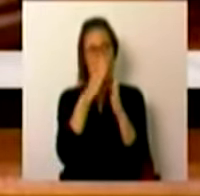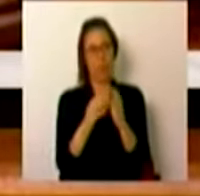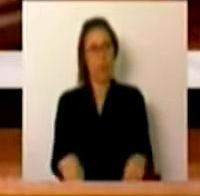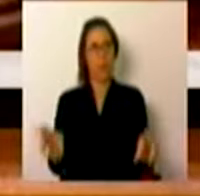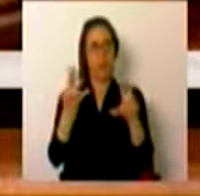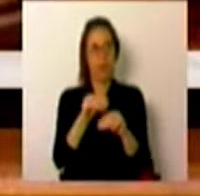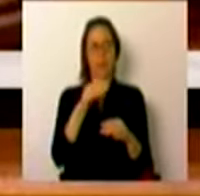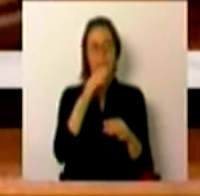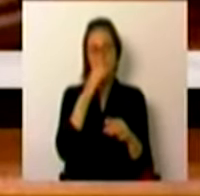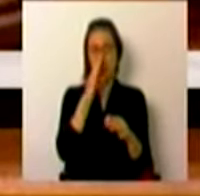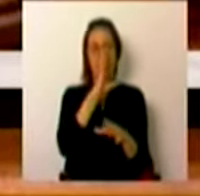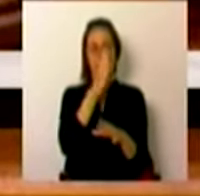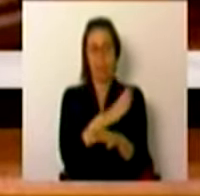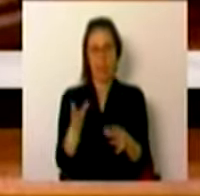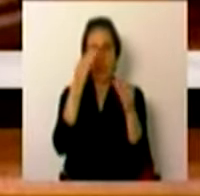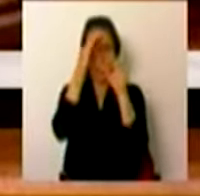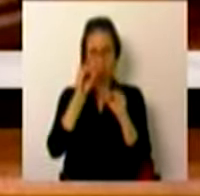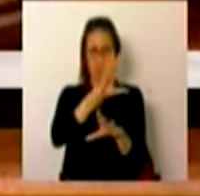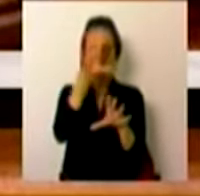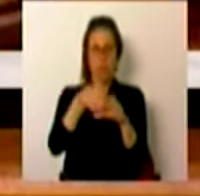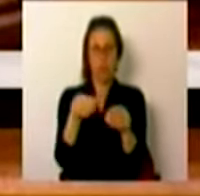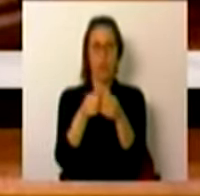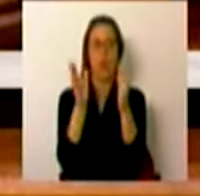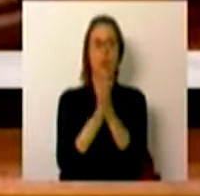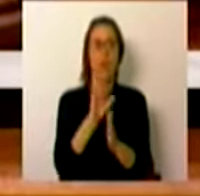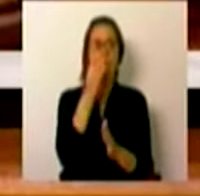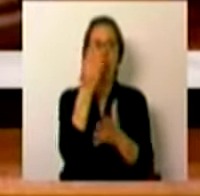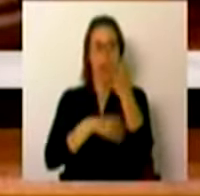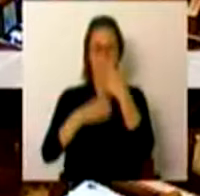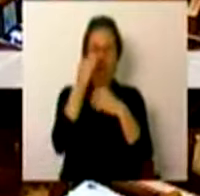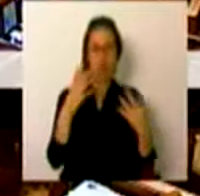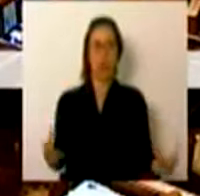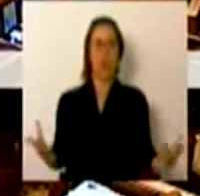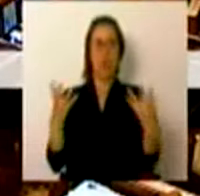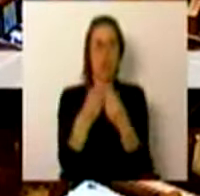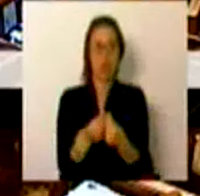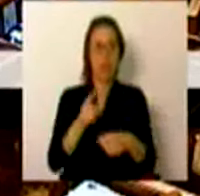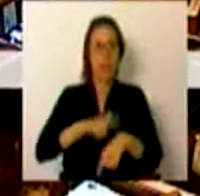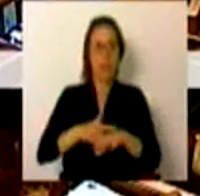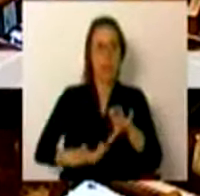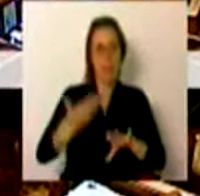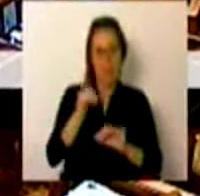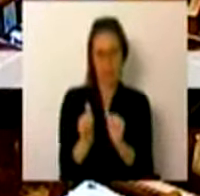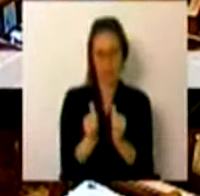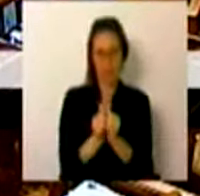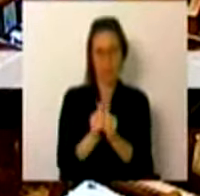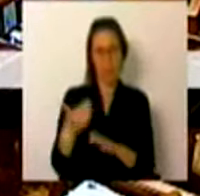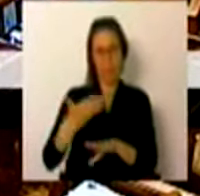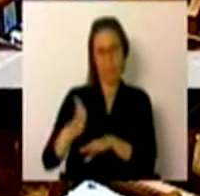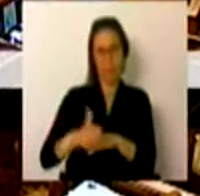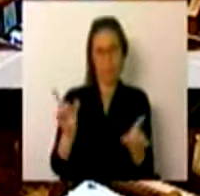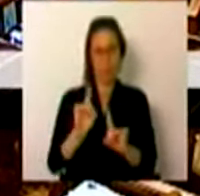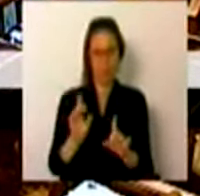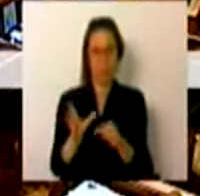práticas para a educação inclusiva, colocando todos os alunos a aprenderem juntos o maior tempo possível e não segregando